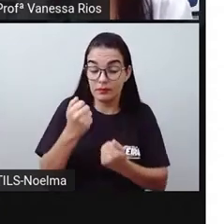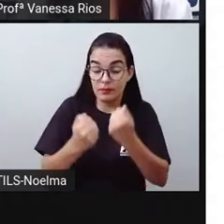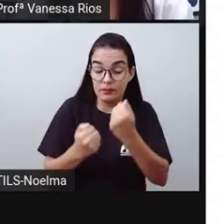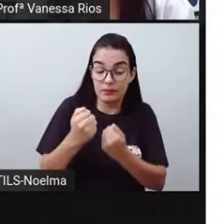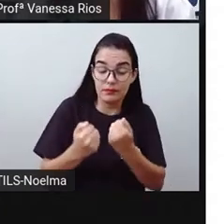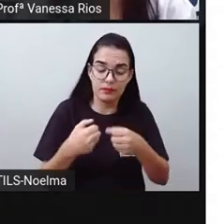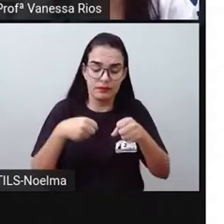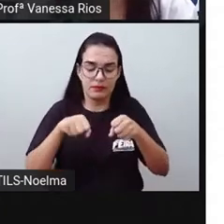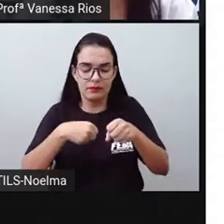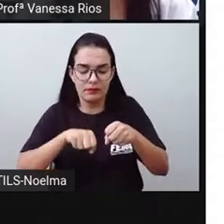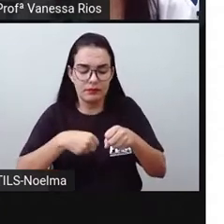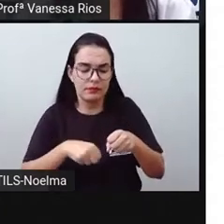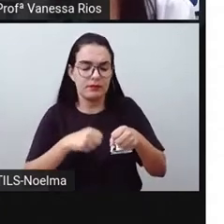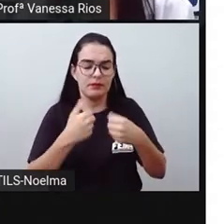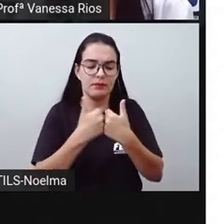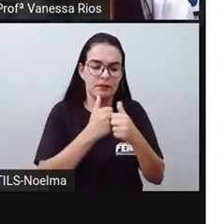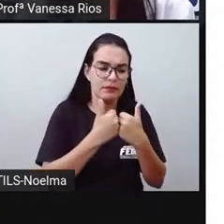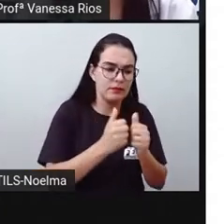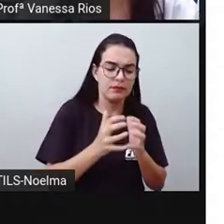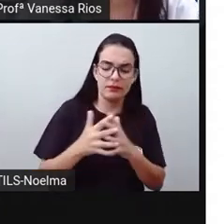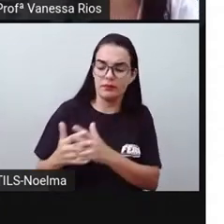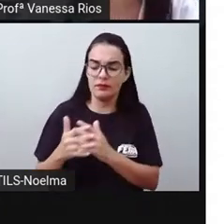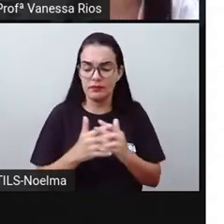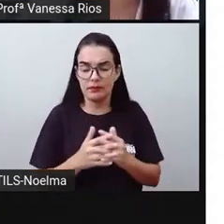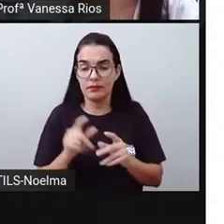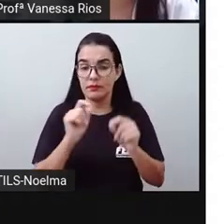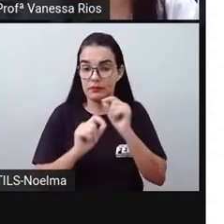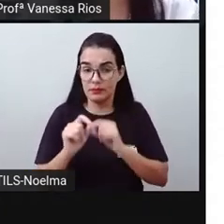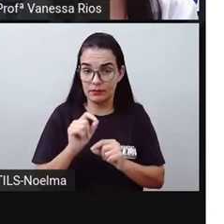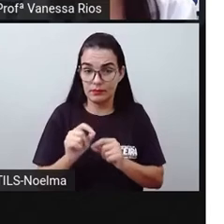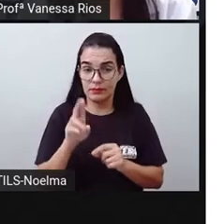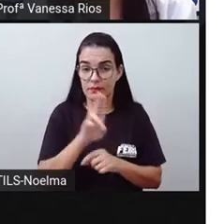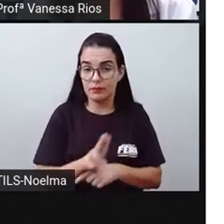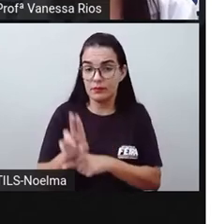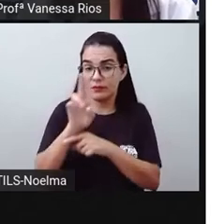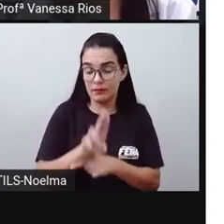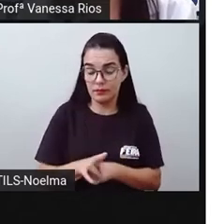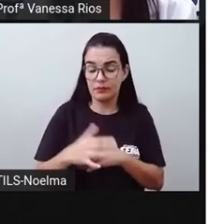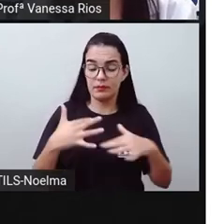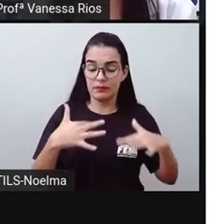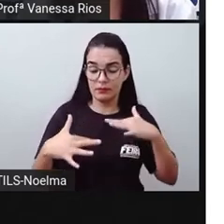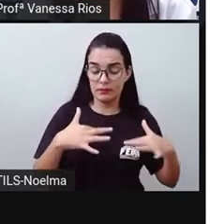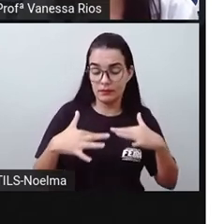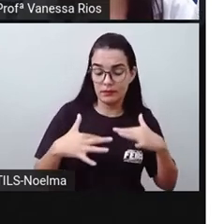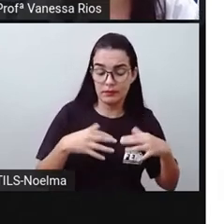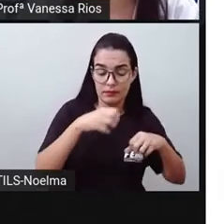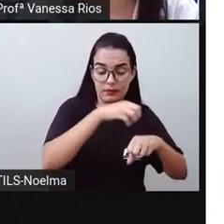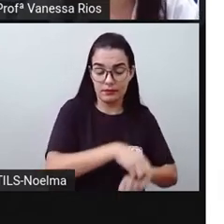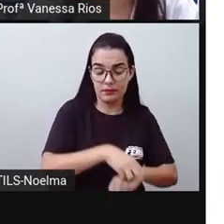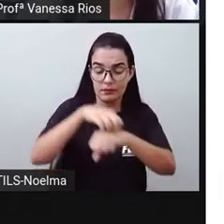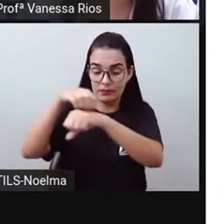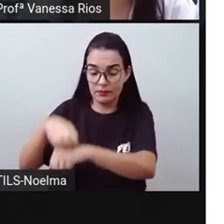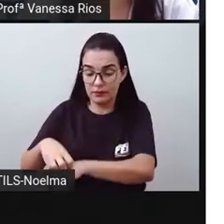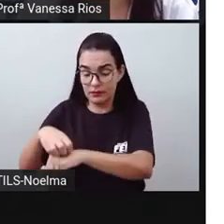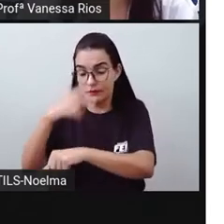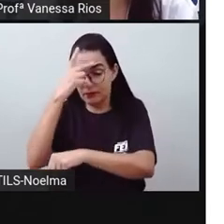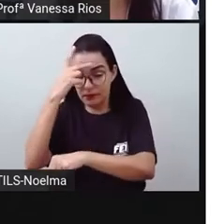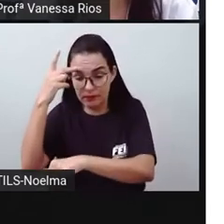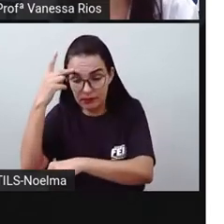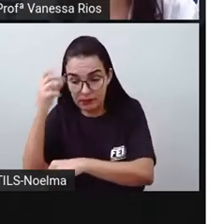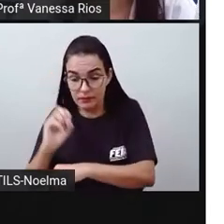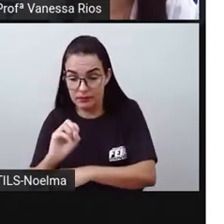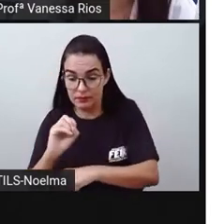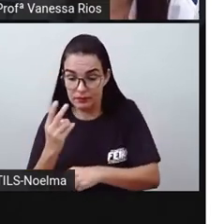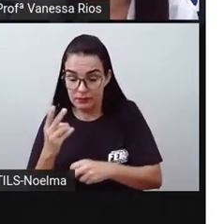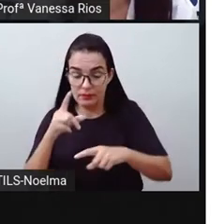este deslocamento, para essa movimentação de pessoas ou de produtos ou de cargas, nós estamos falando aí de